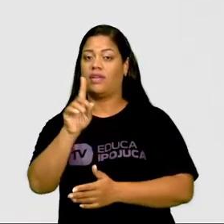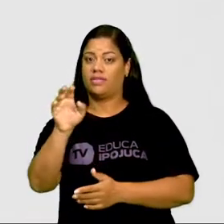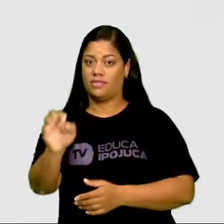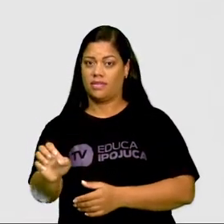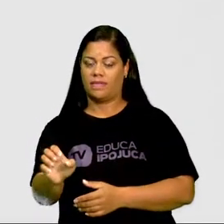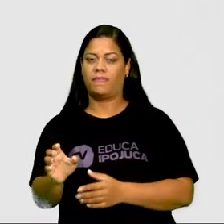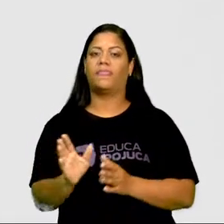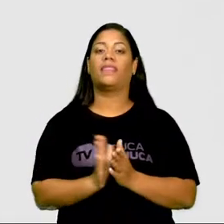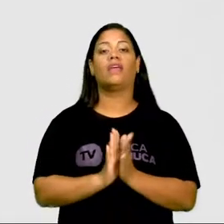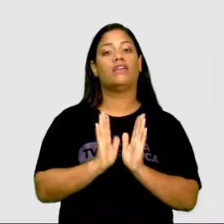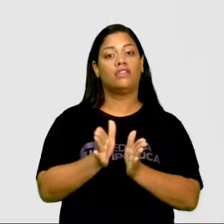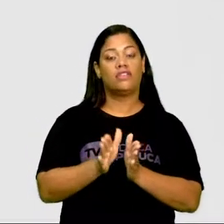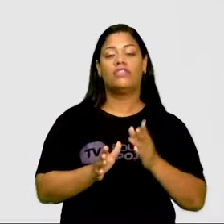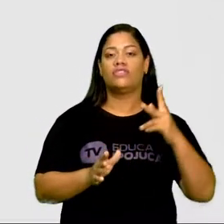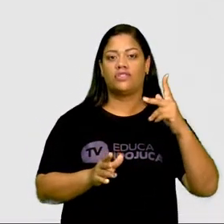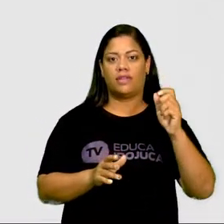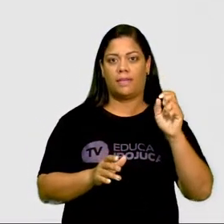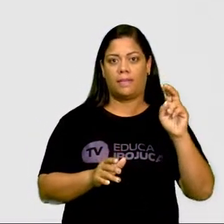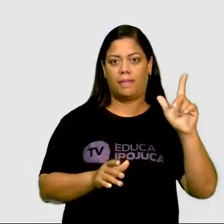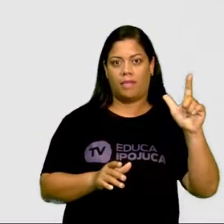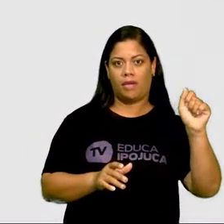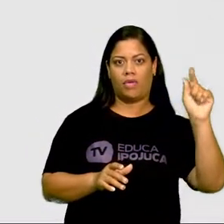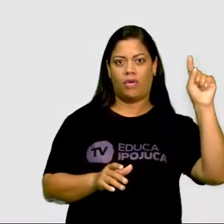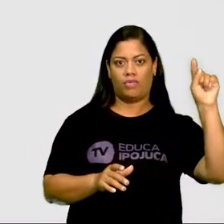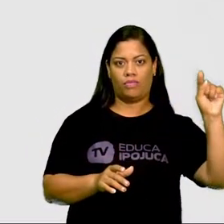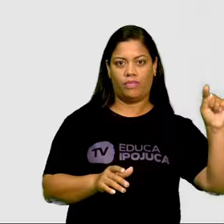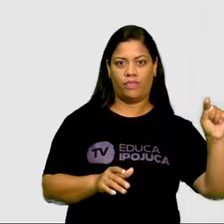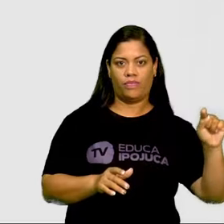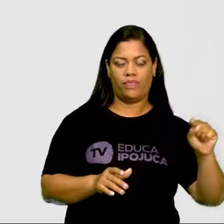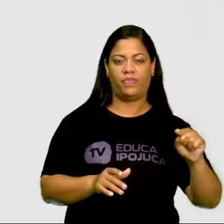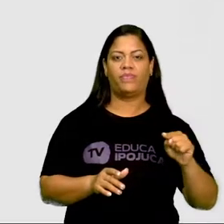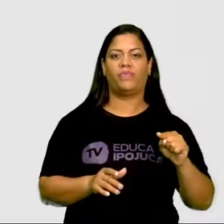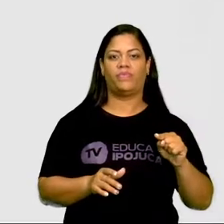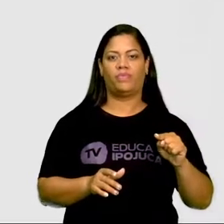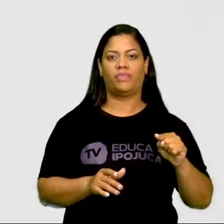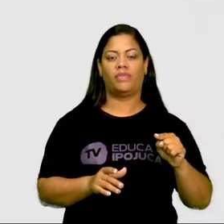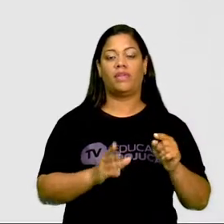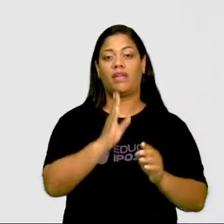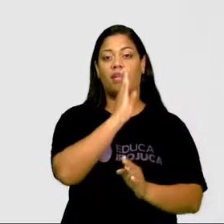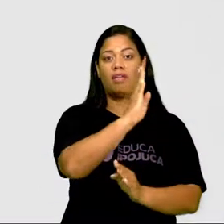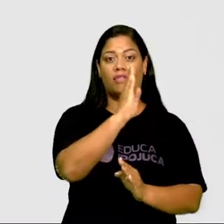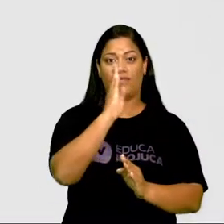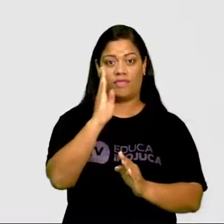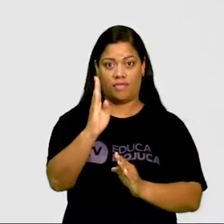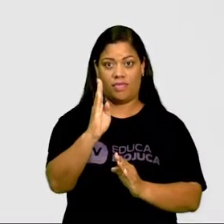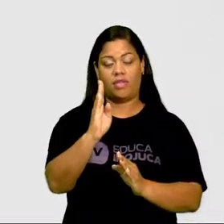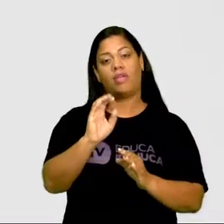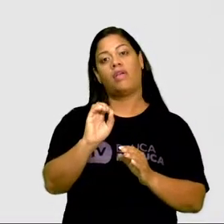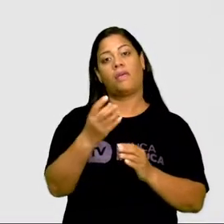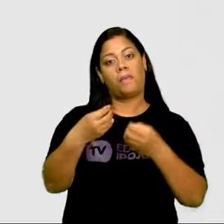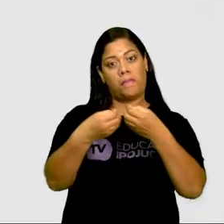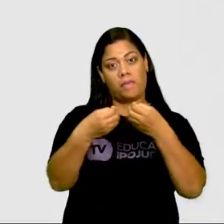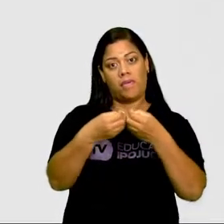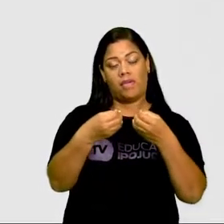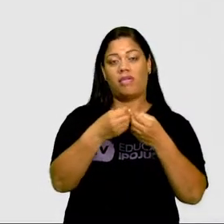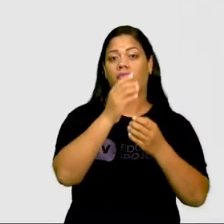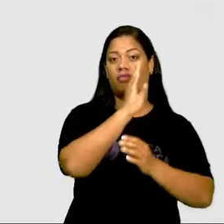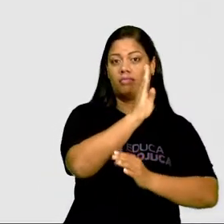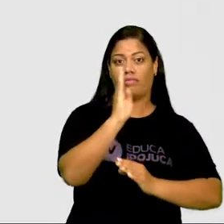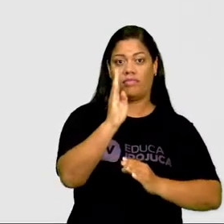No caso da Paula, ela vai passar em frente à biblioteca ou do lado da biblioteca,